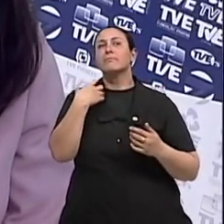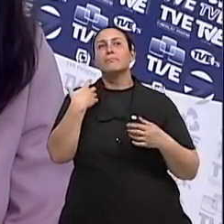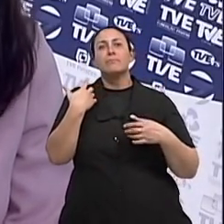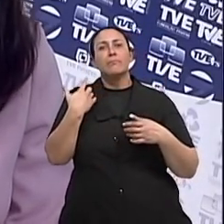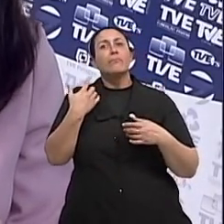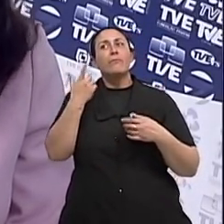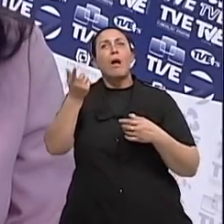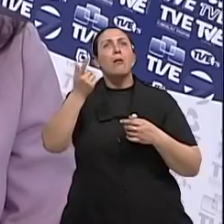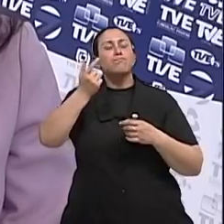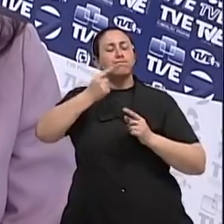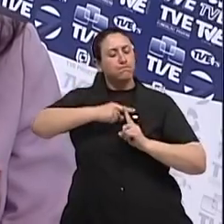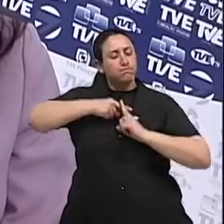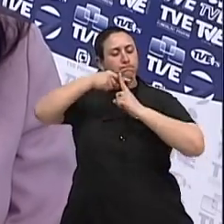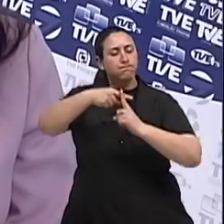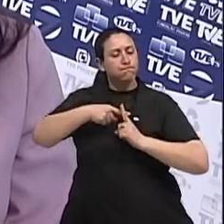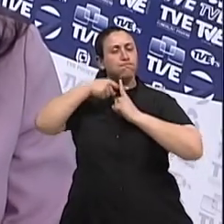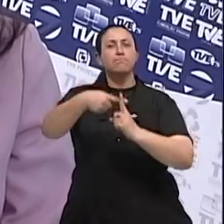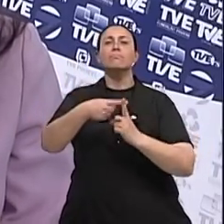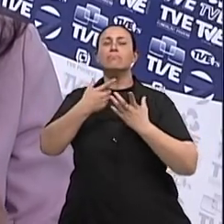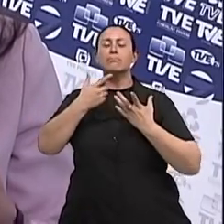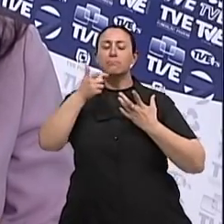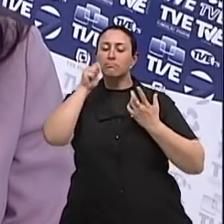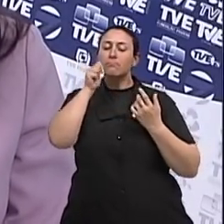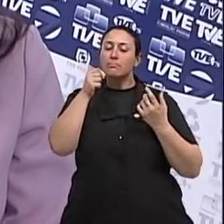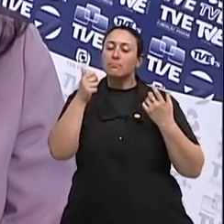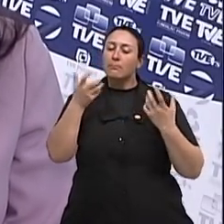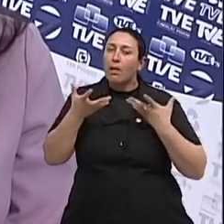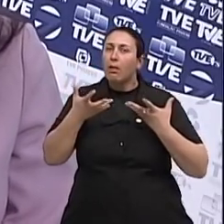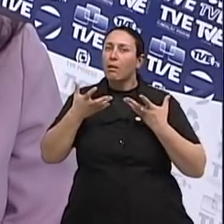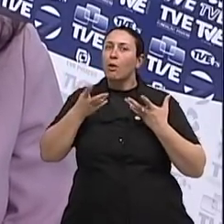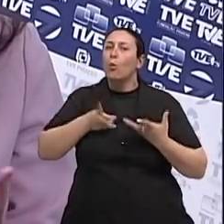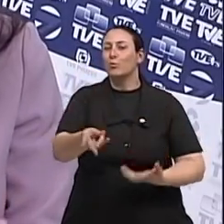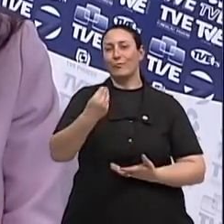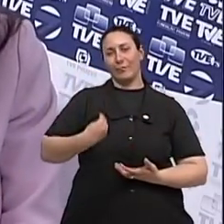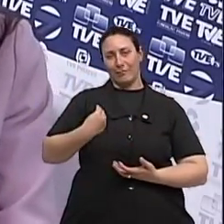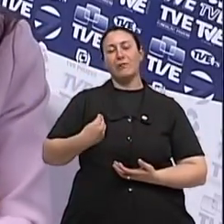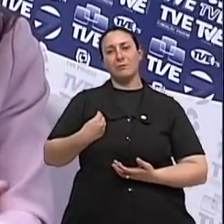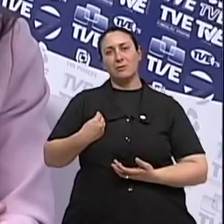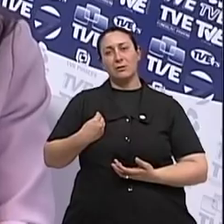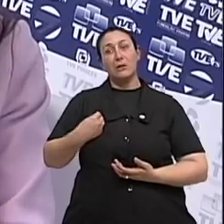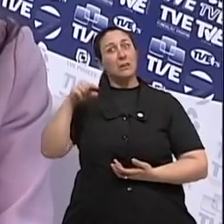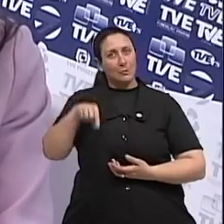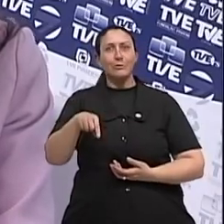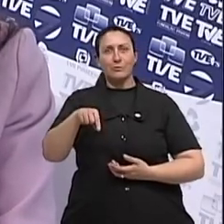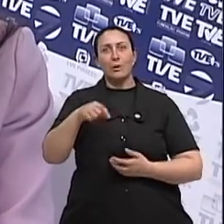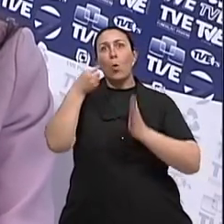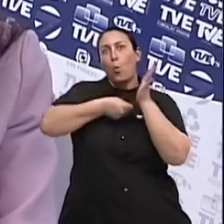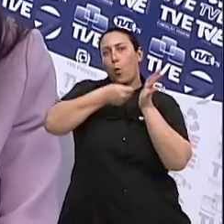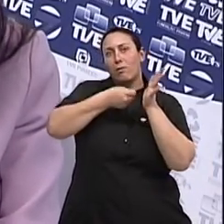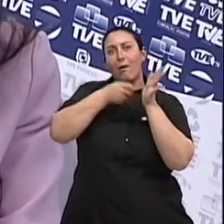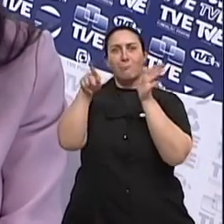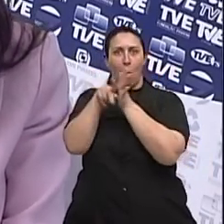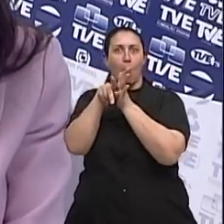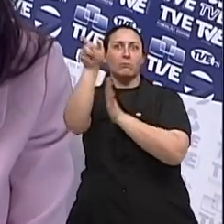está te dando já o retorno de continuar a viver, porque essa é a luta da Malu, né?